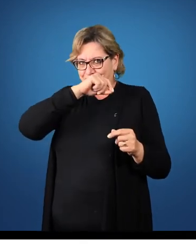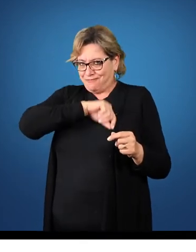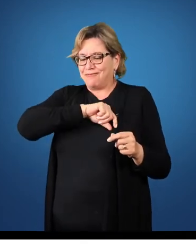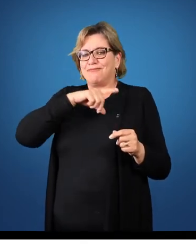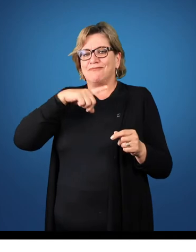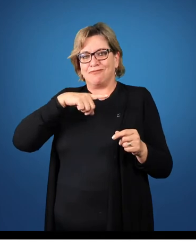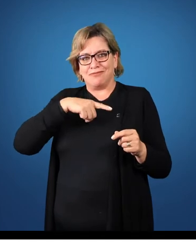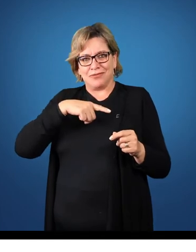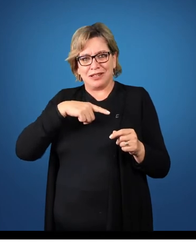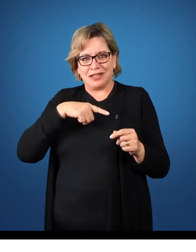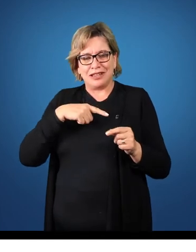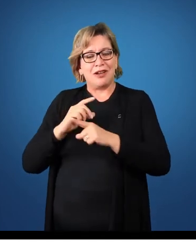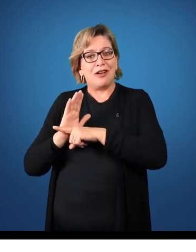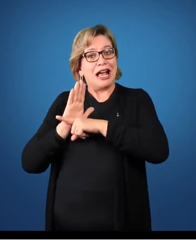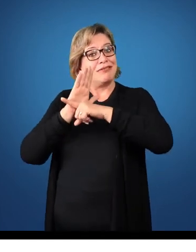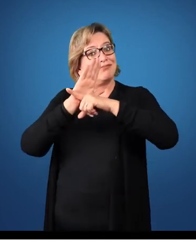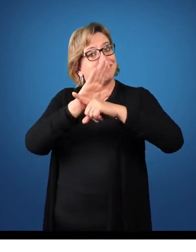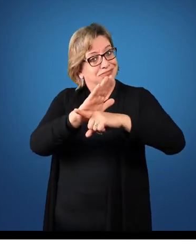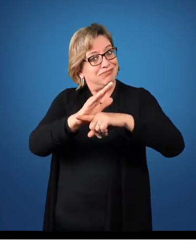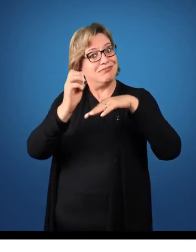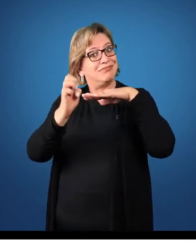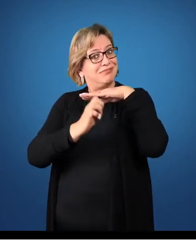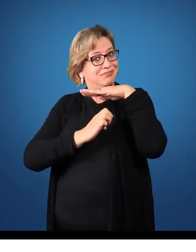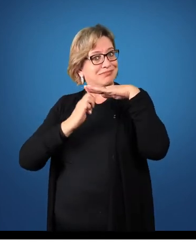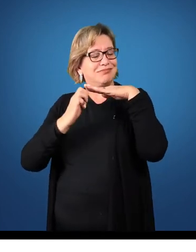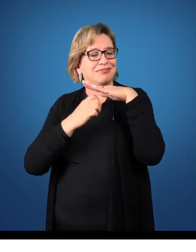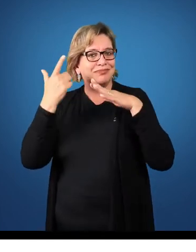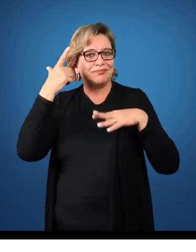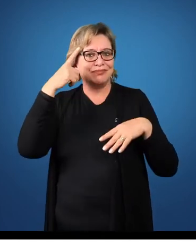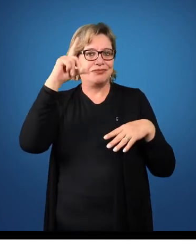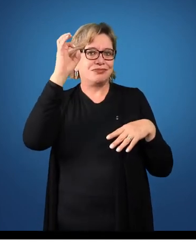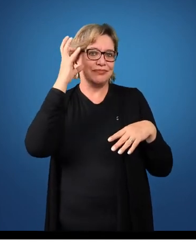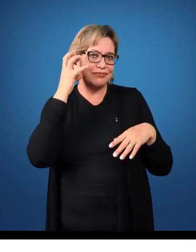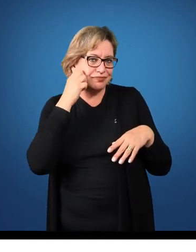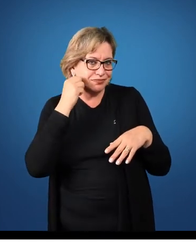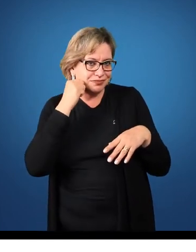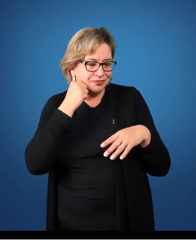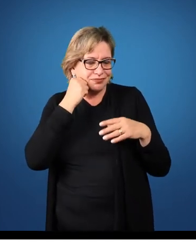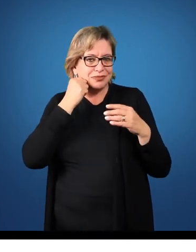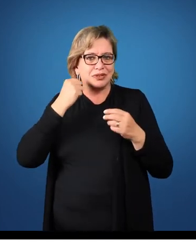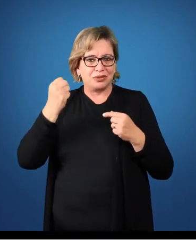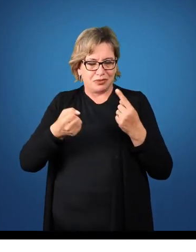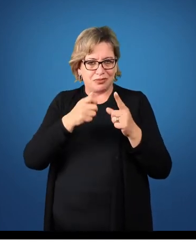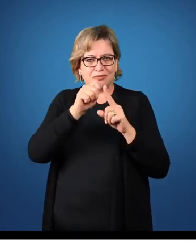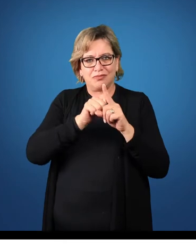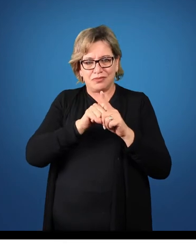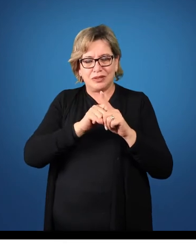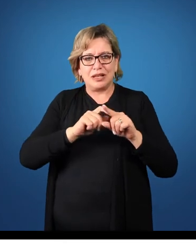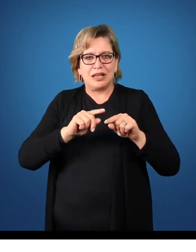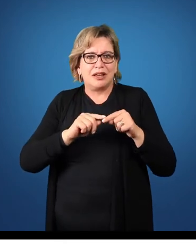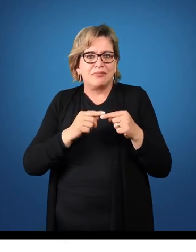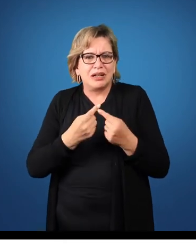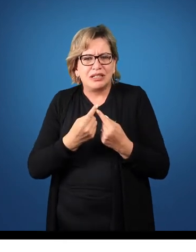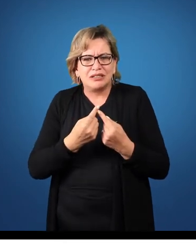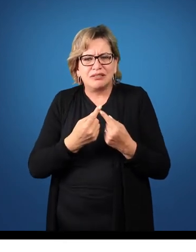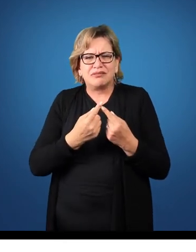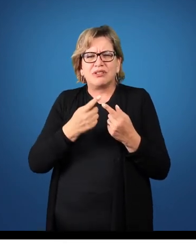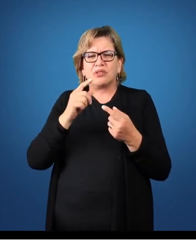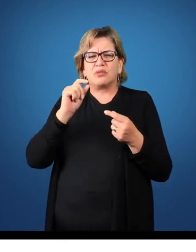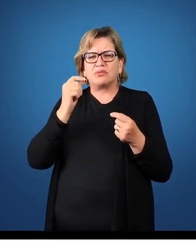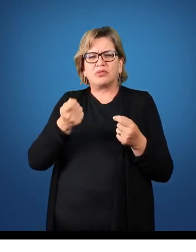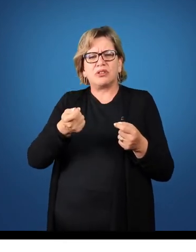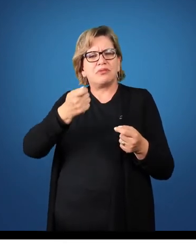salário. Ele está ajudando a empresa a gerar a sua receita naquele mês, mas ele só recebe